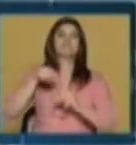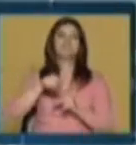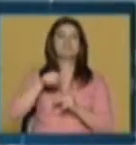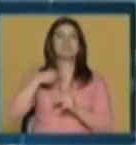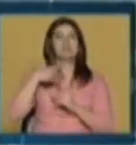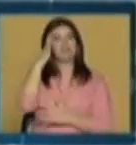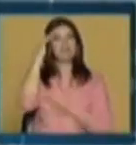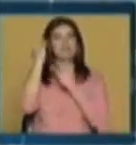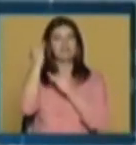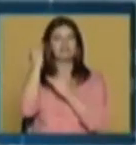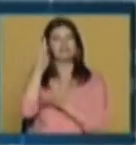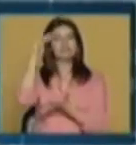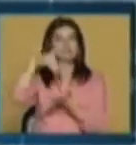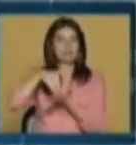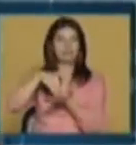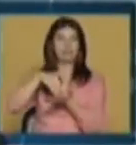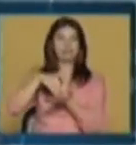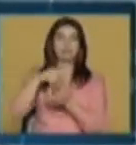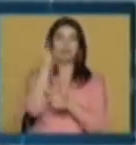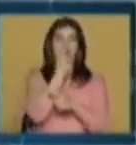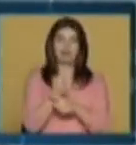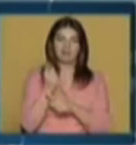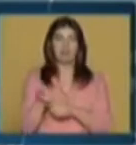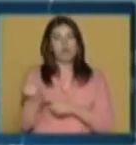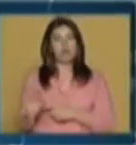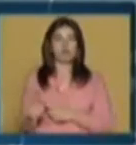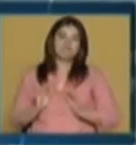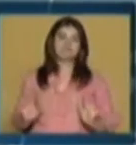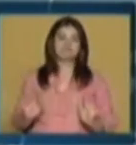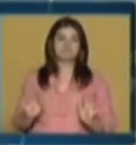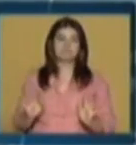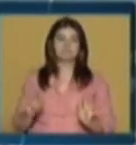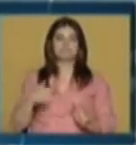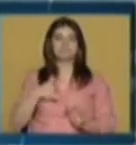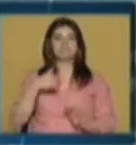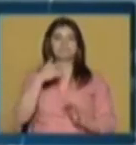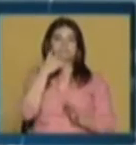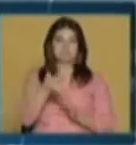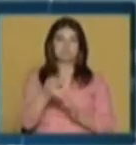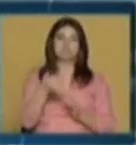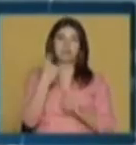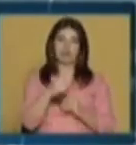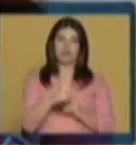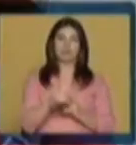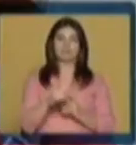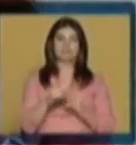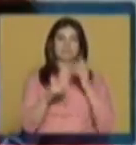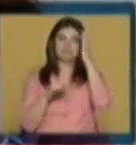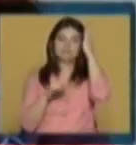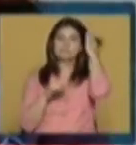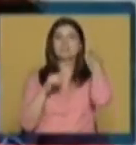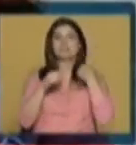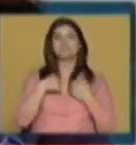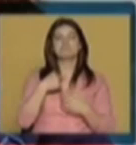resulta dessa criação pode ser classificado como arte ou não. Portanto, digamos que há certamente uma definição, eu chamar-lhe